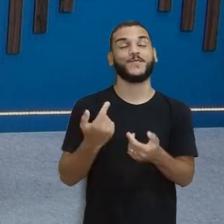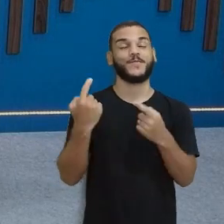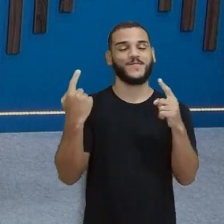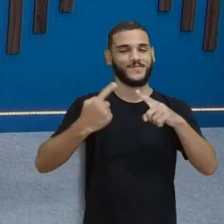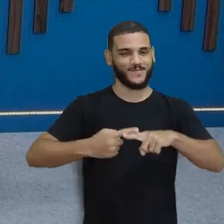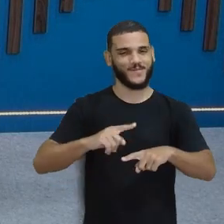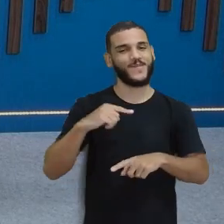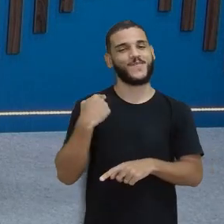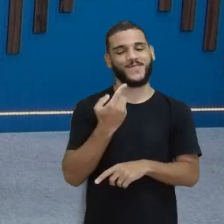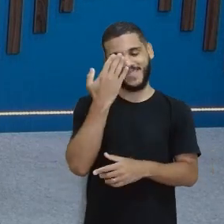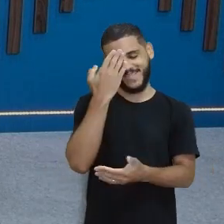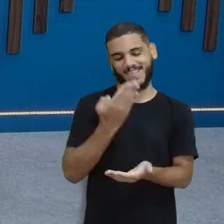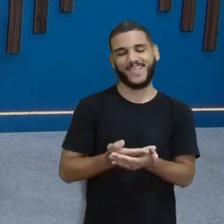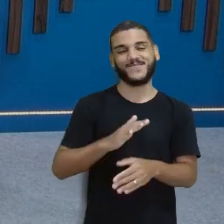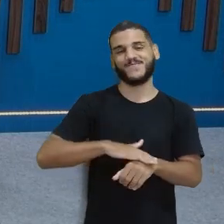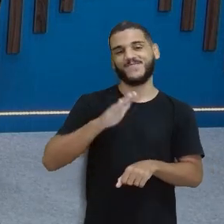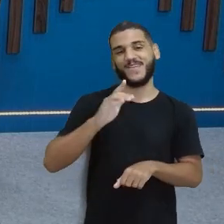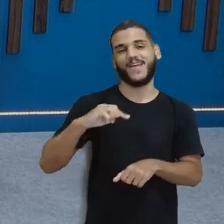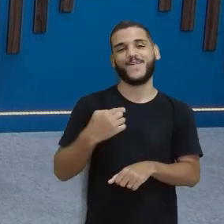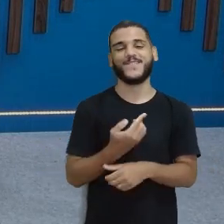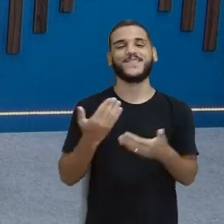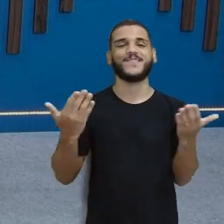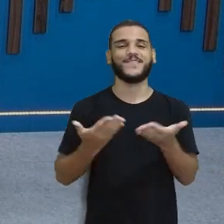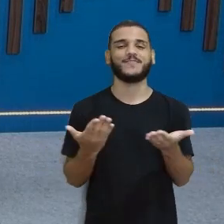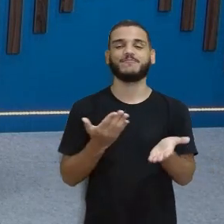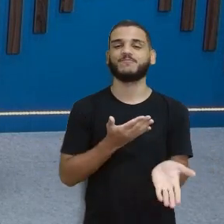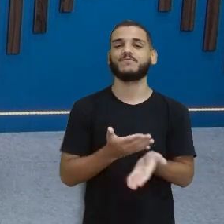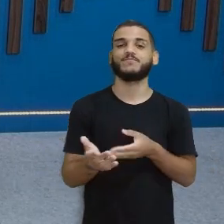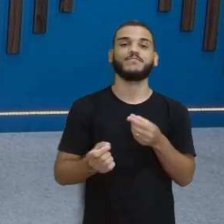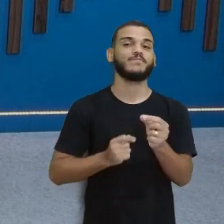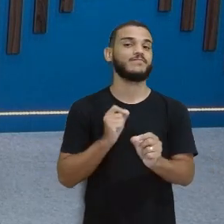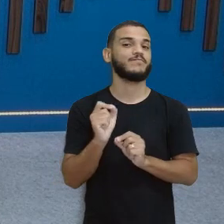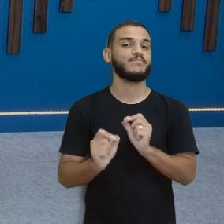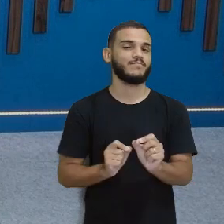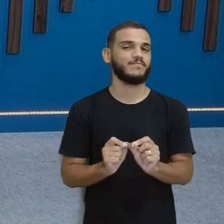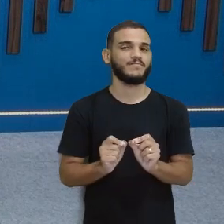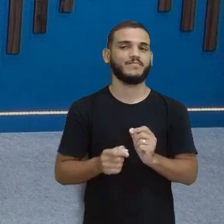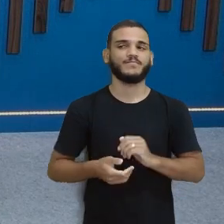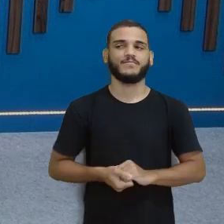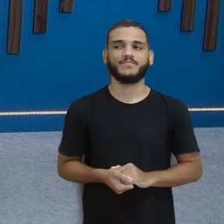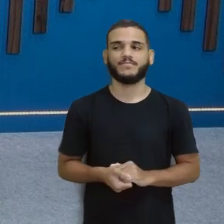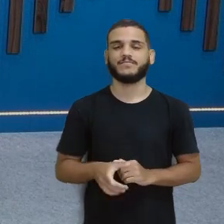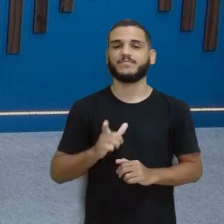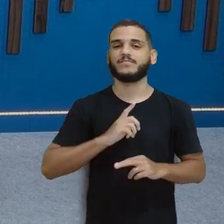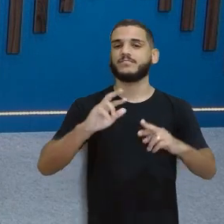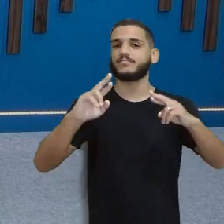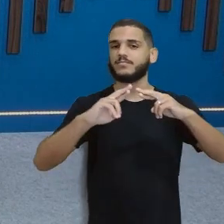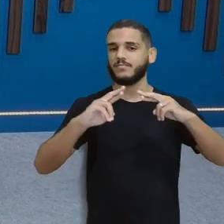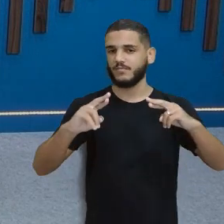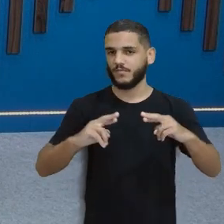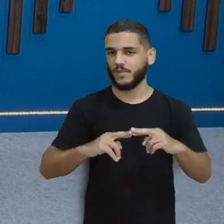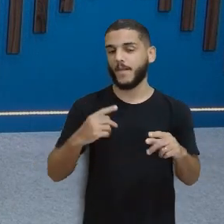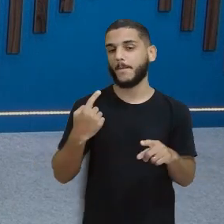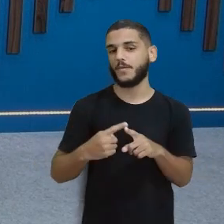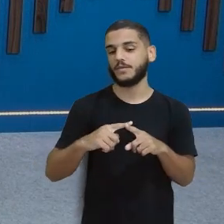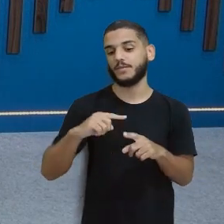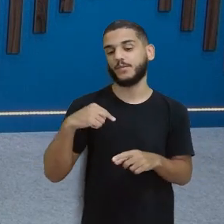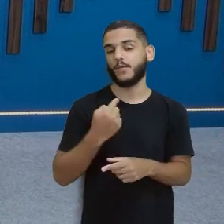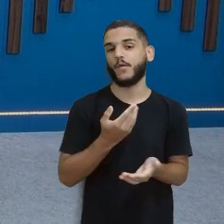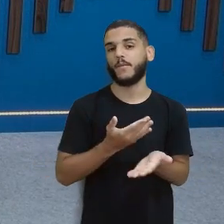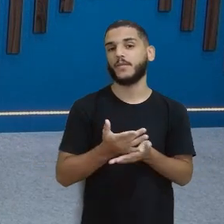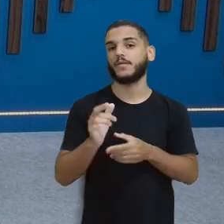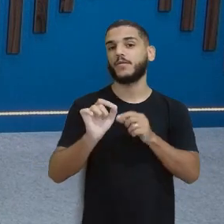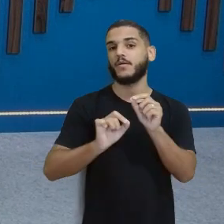confiante, né? Olha aí, e a gente hoje vai começar aqui. Com as rimas. Por isso que a gente começou com a bola,